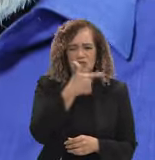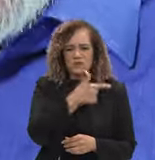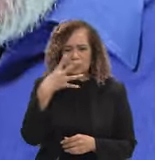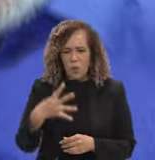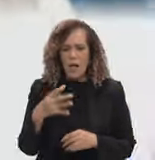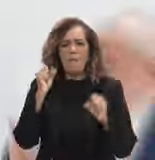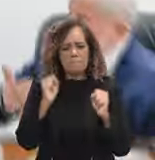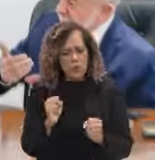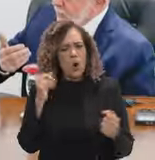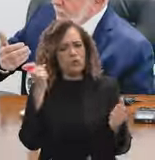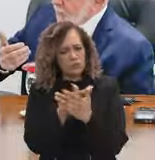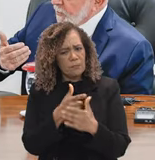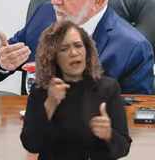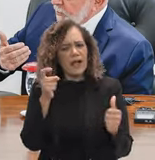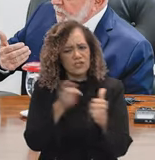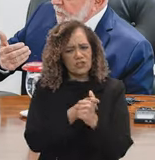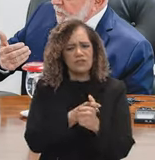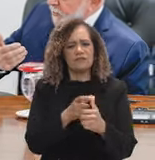a sua dívida.